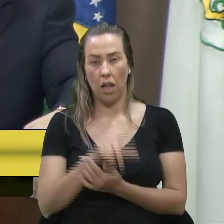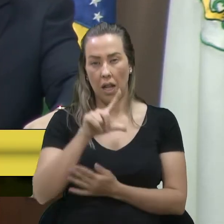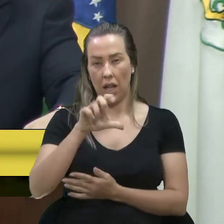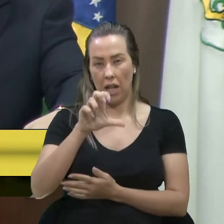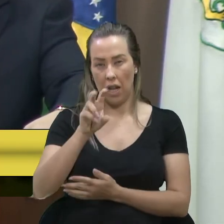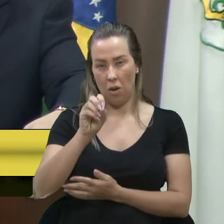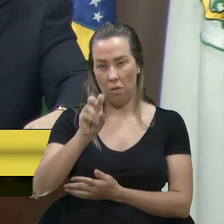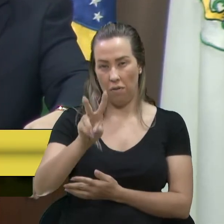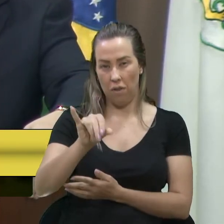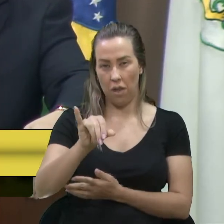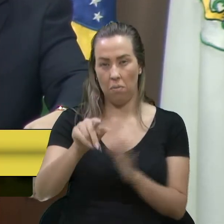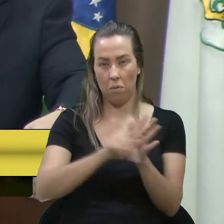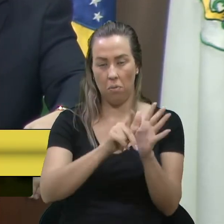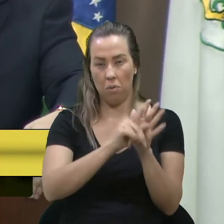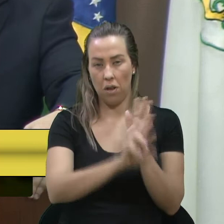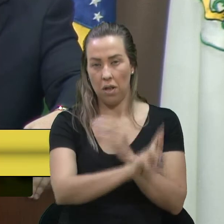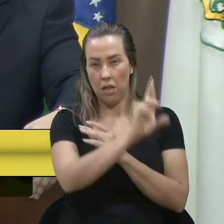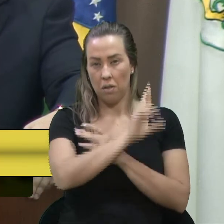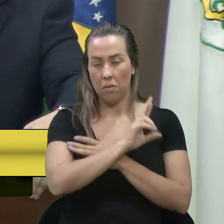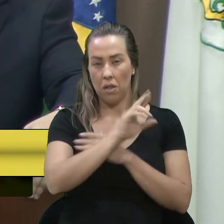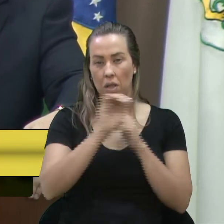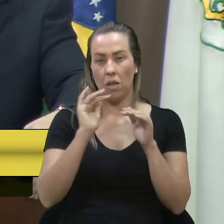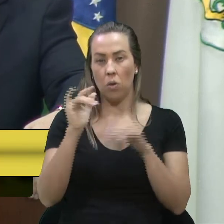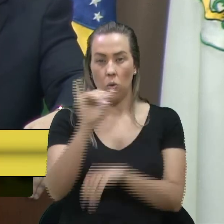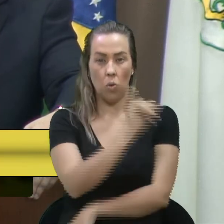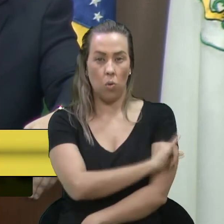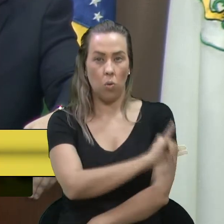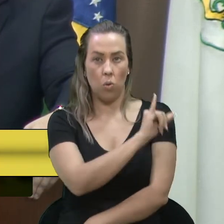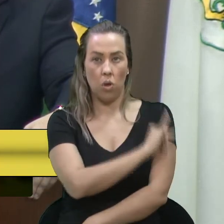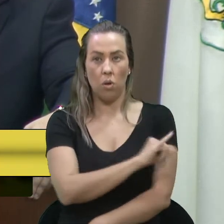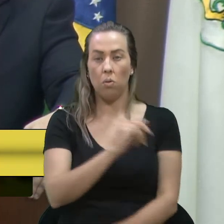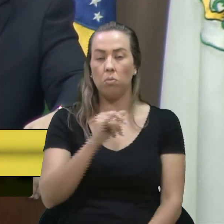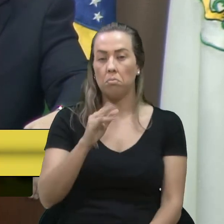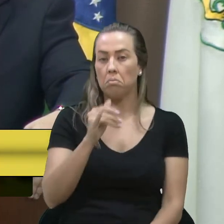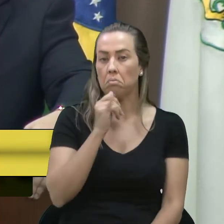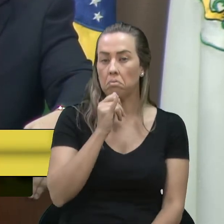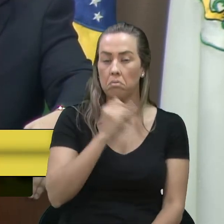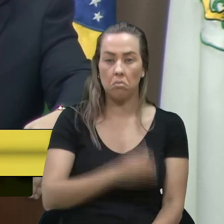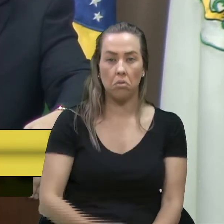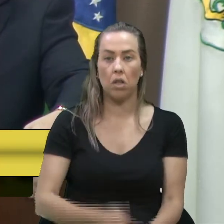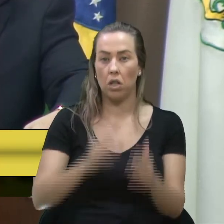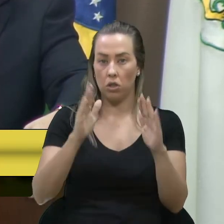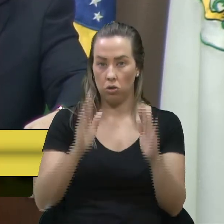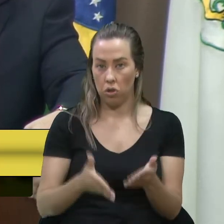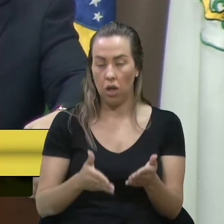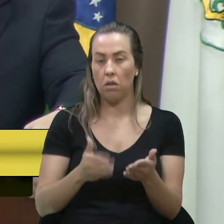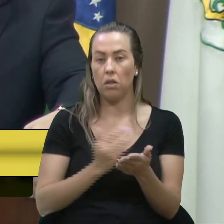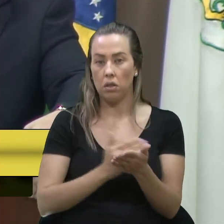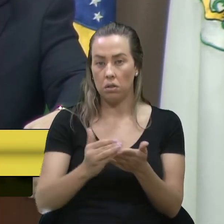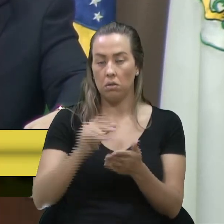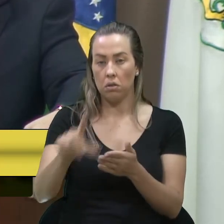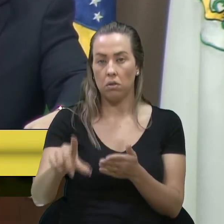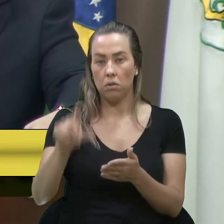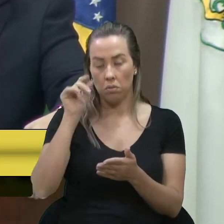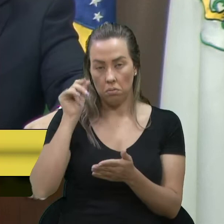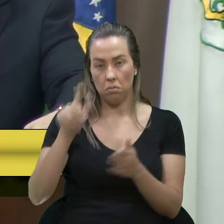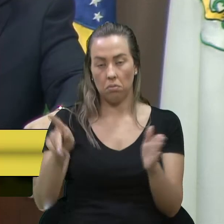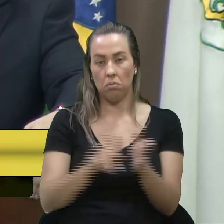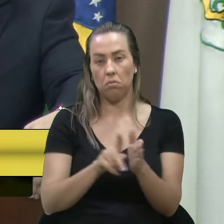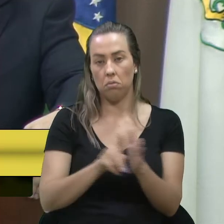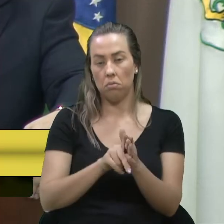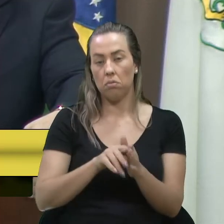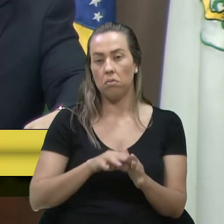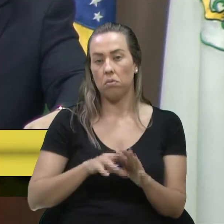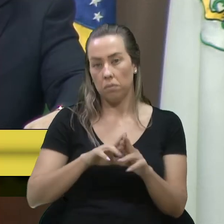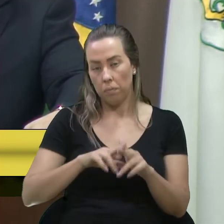no portal do Leove, que no Rio de Janeiro, por exemplo, já foi dada a determinação pela Assembleia